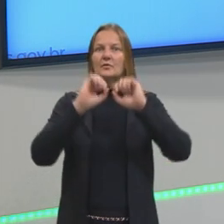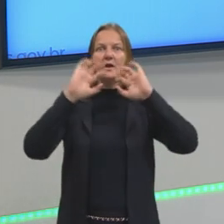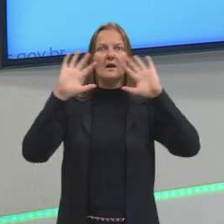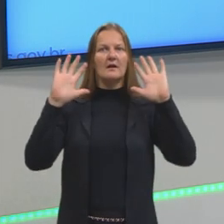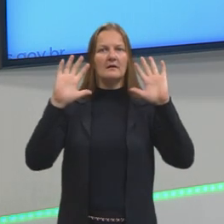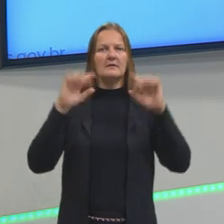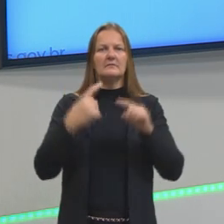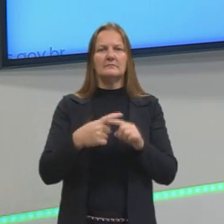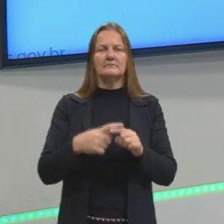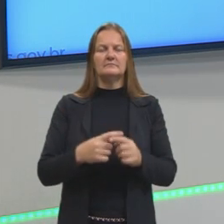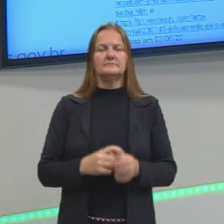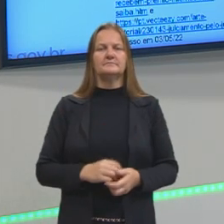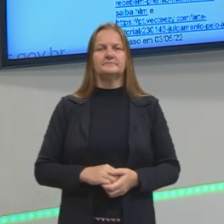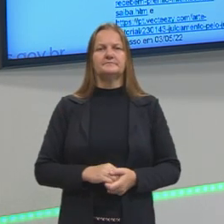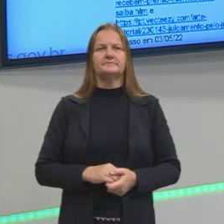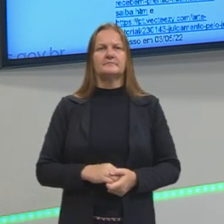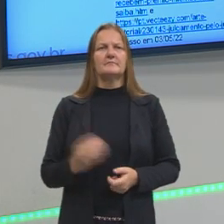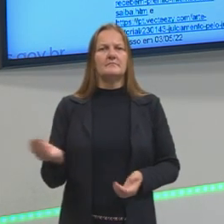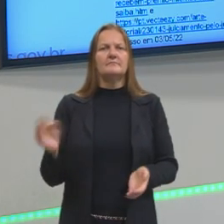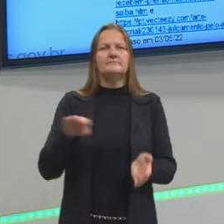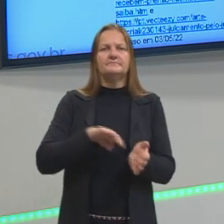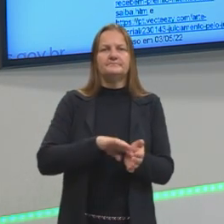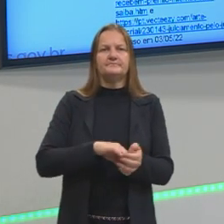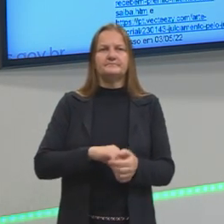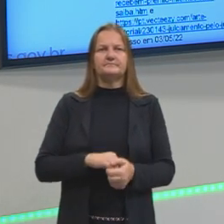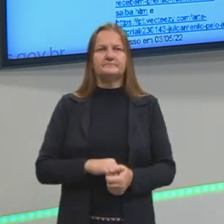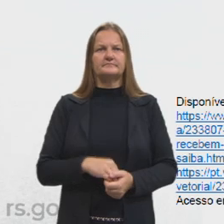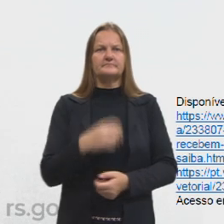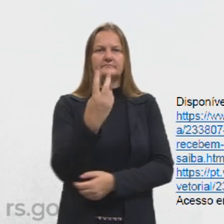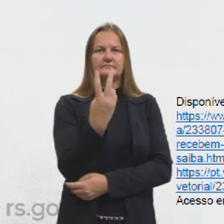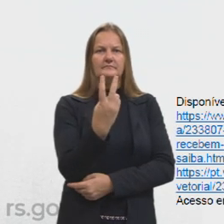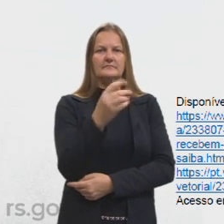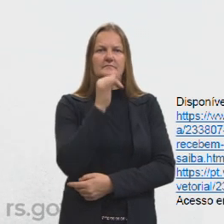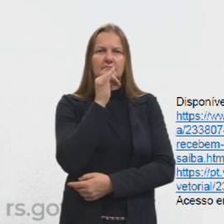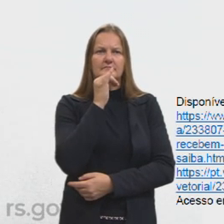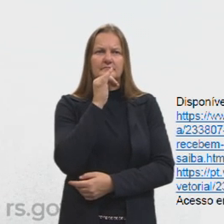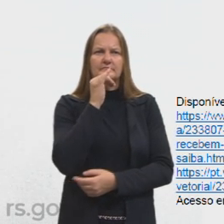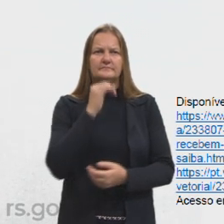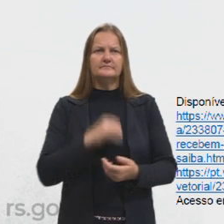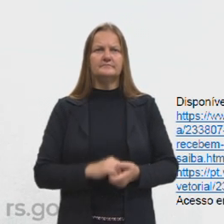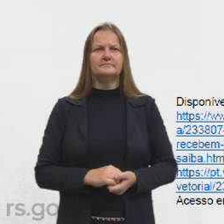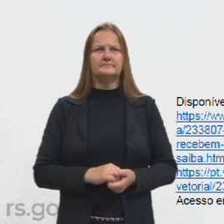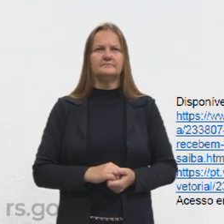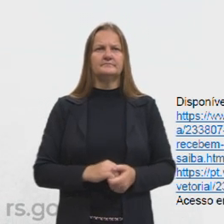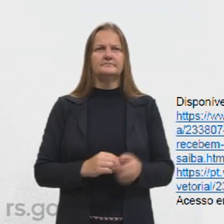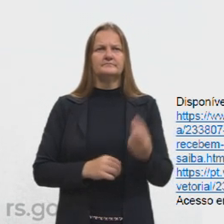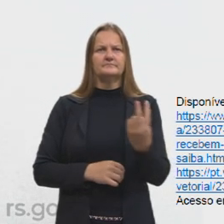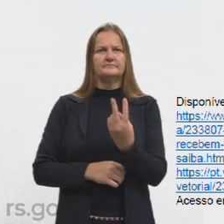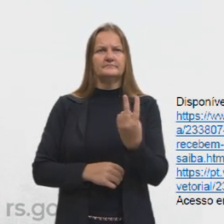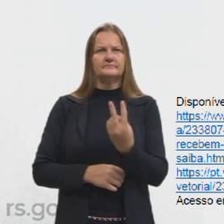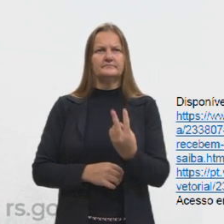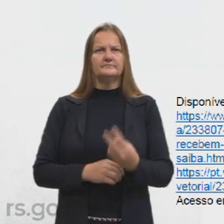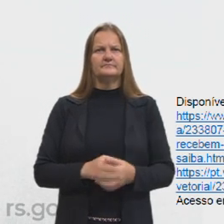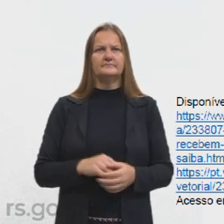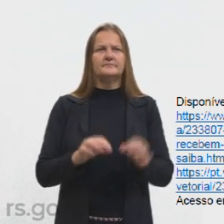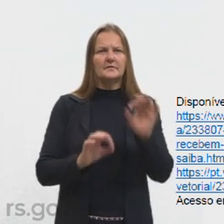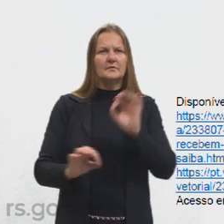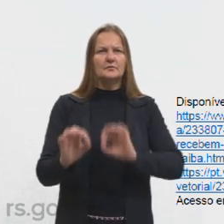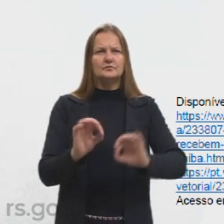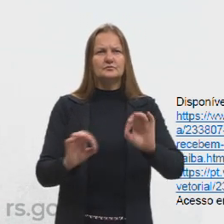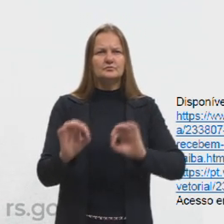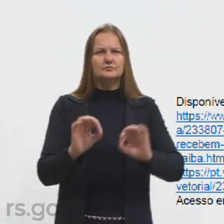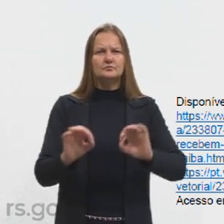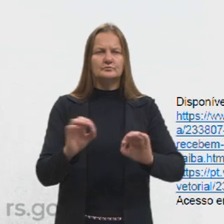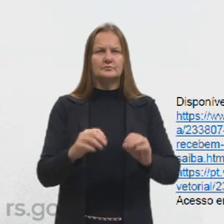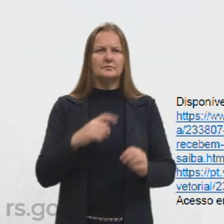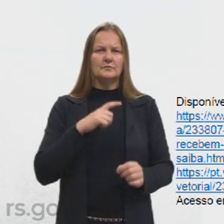possível. E daí eu trouxe aqui dois exemplos de locais ou de situações onde a gente vai utilizar esse tipo